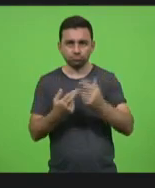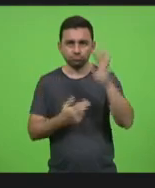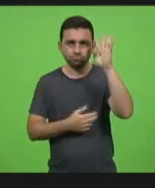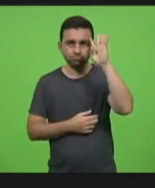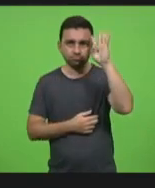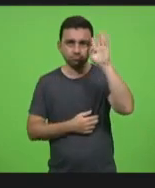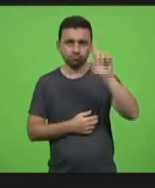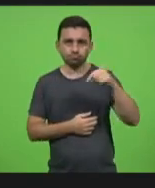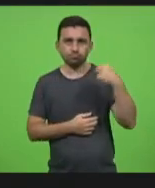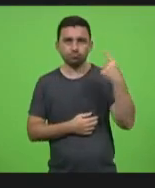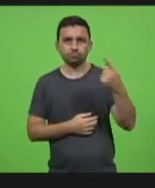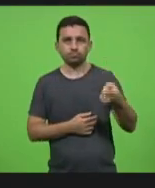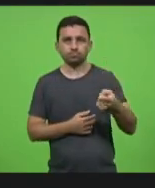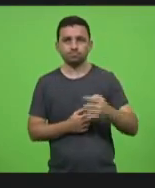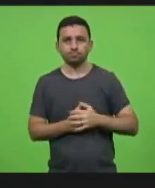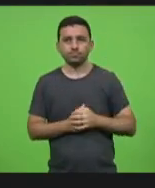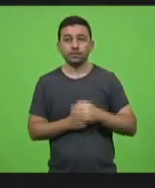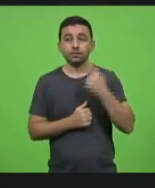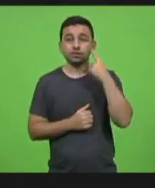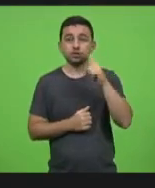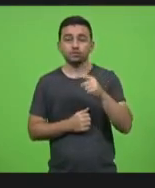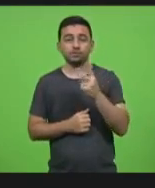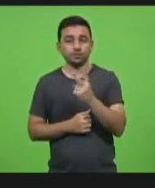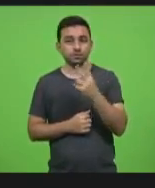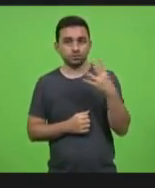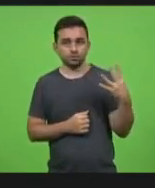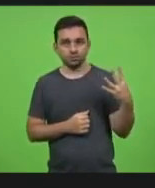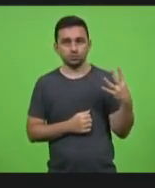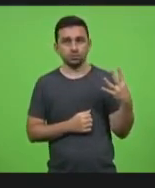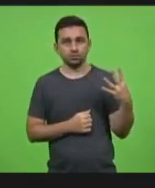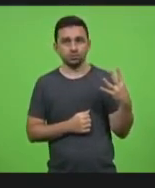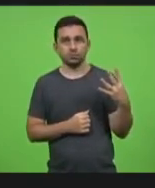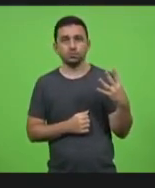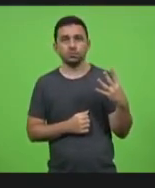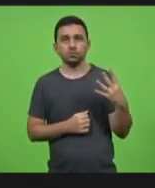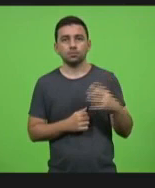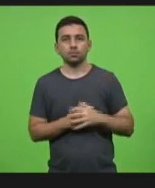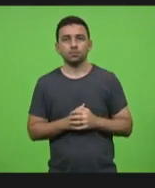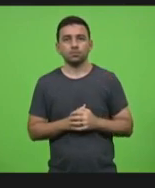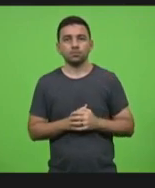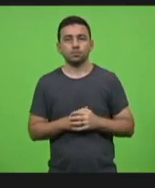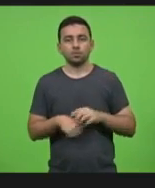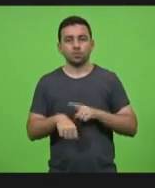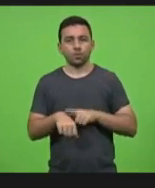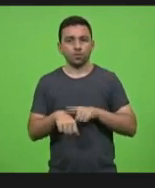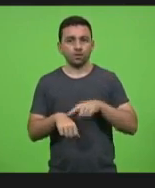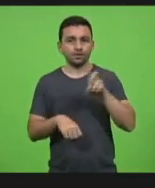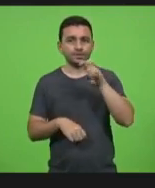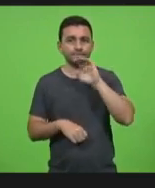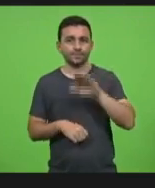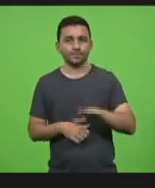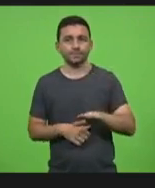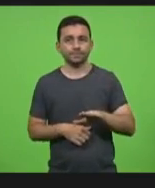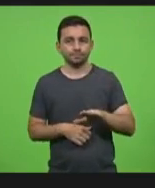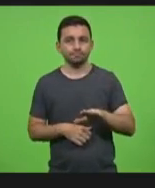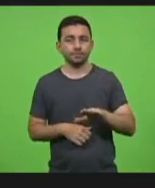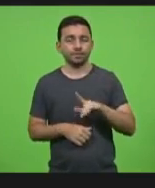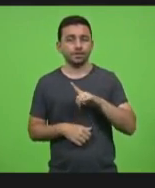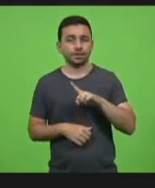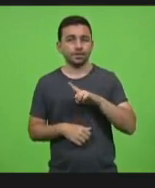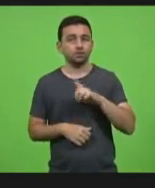-feira dia 24 às 17 horas e teremos dois